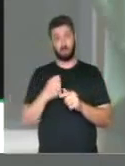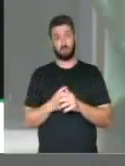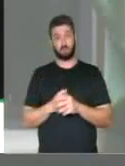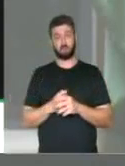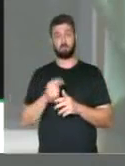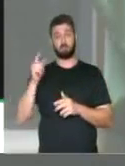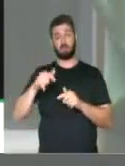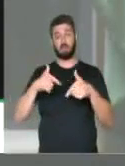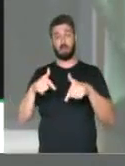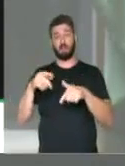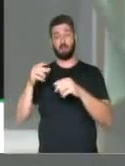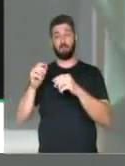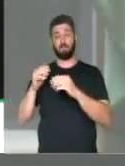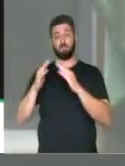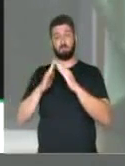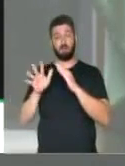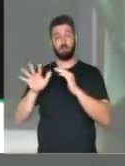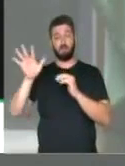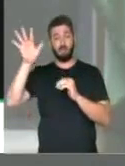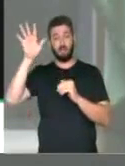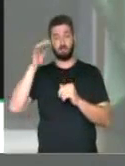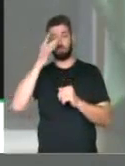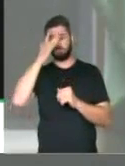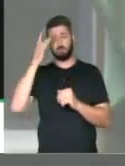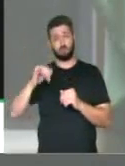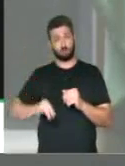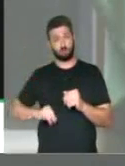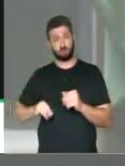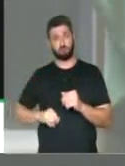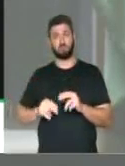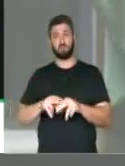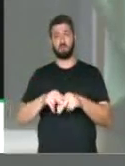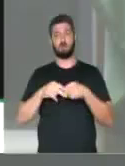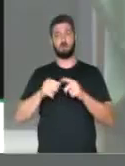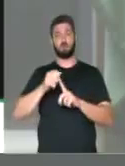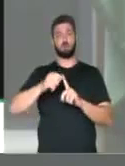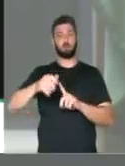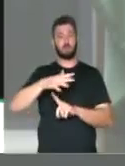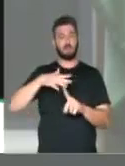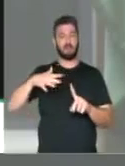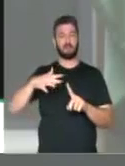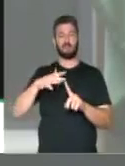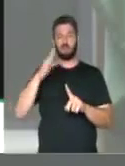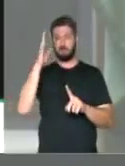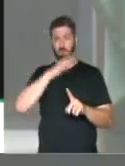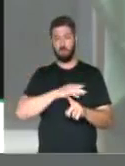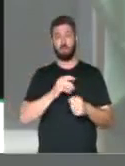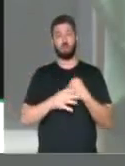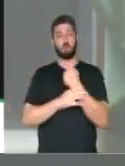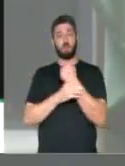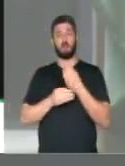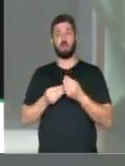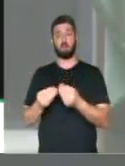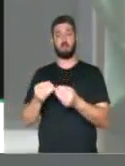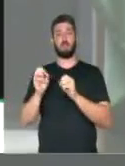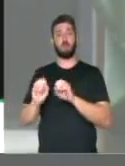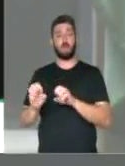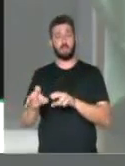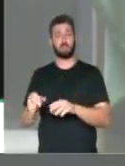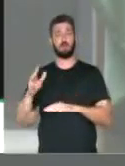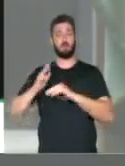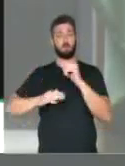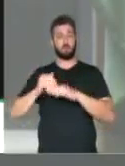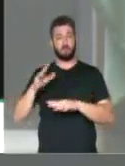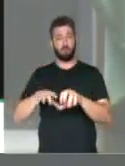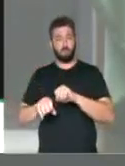trabalhadores da periferia, pessoas que são vítimas de uma estrutura social perversa que não lhes garante educação, formação